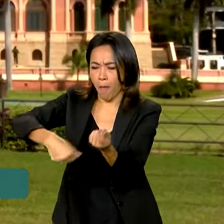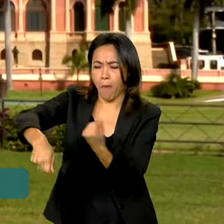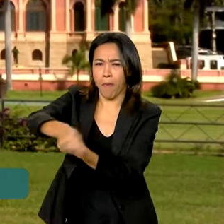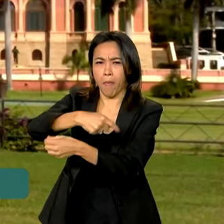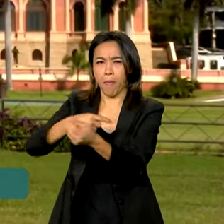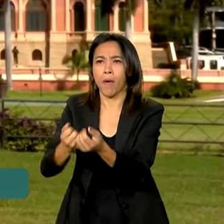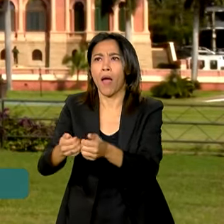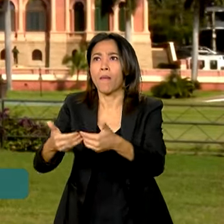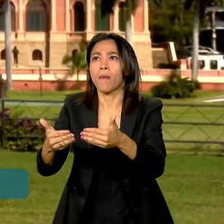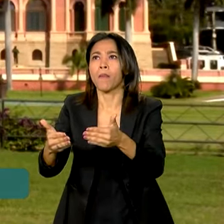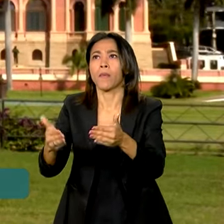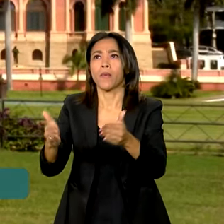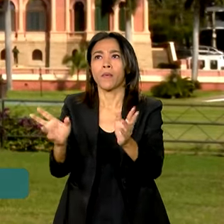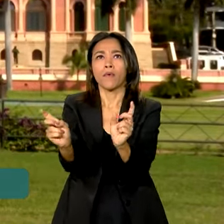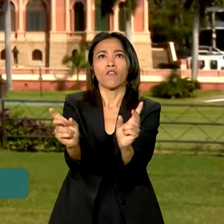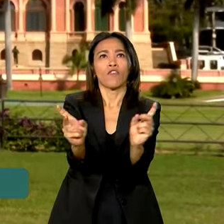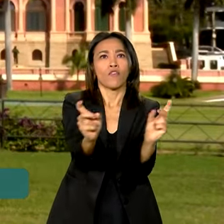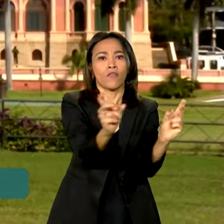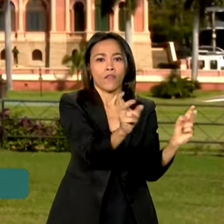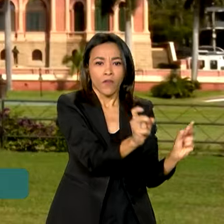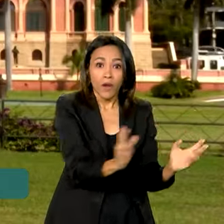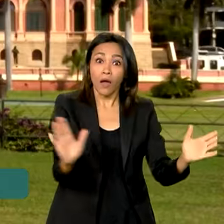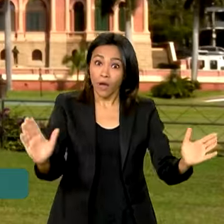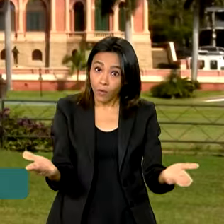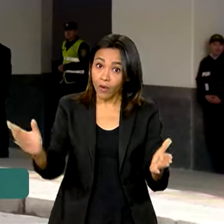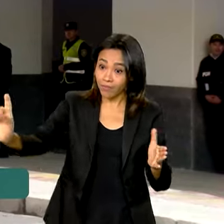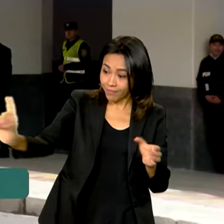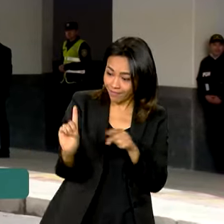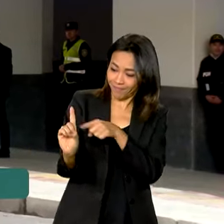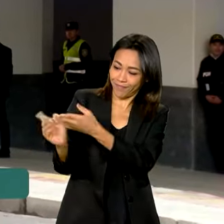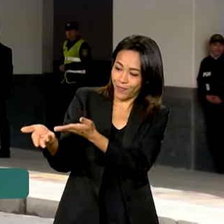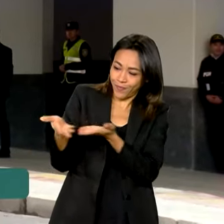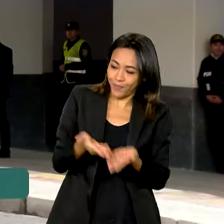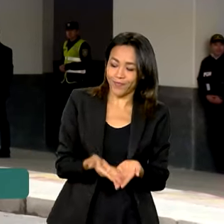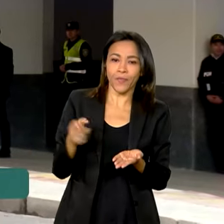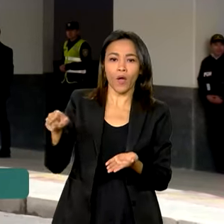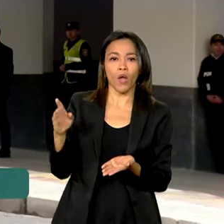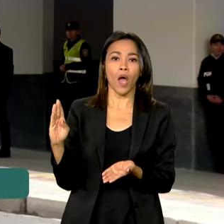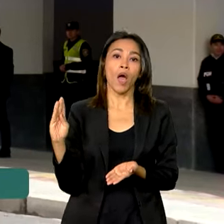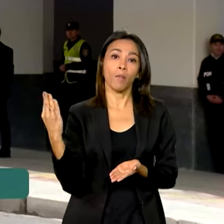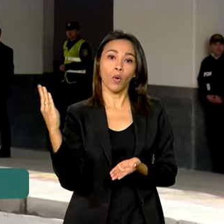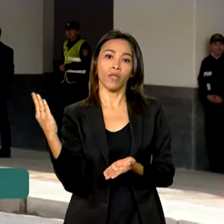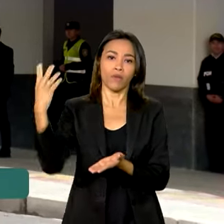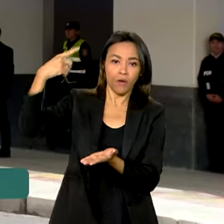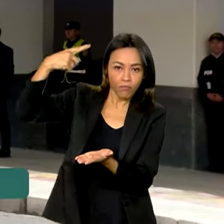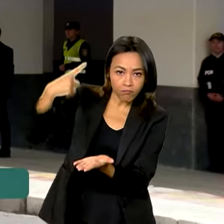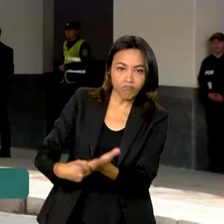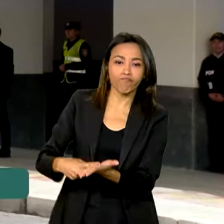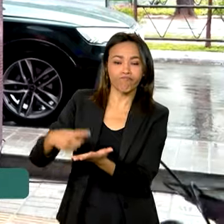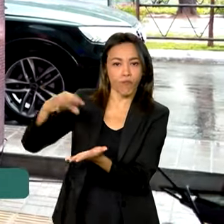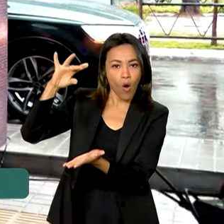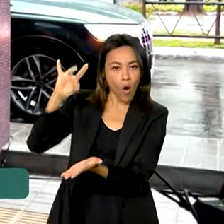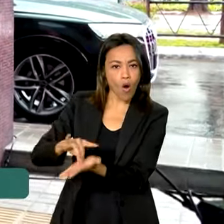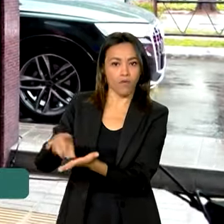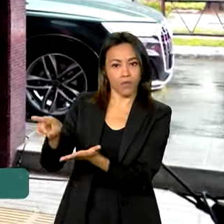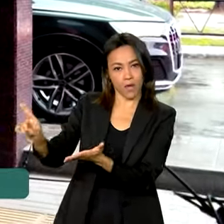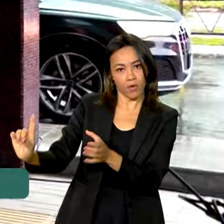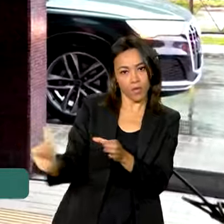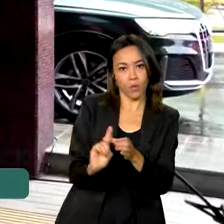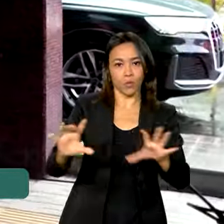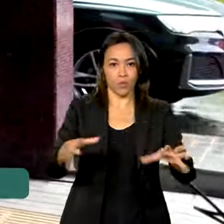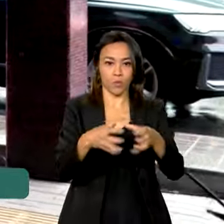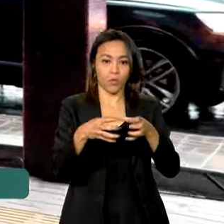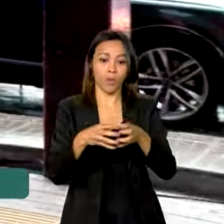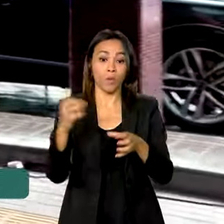novos mercados e agora vai ter mais um membro. Com a Bolívia oficialmente integrada, o Mercosul passa a ser